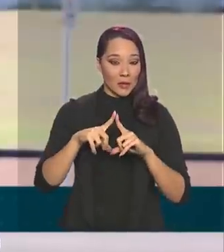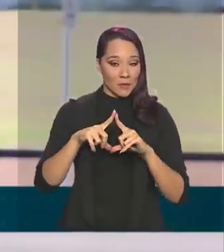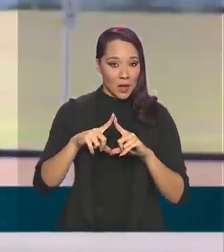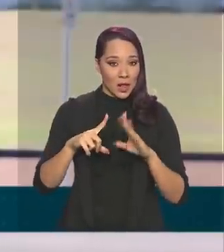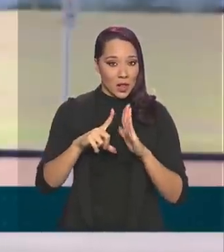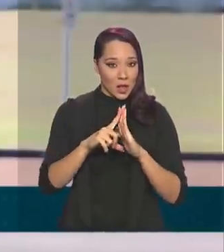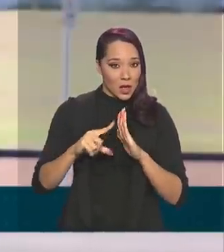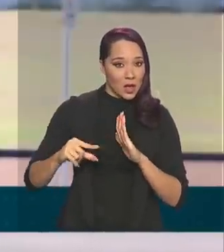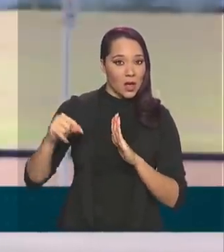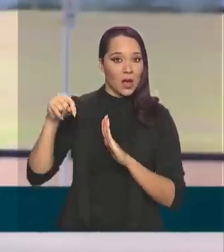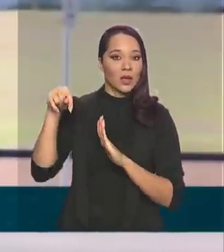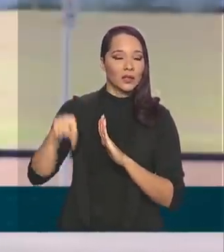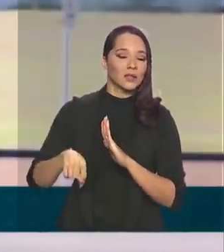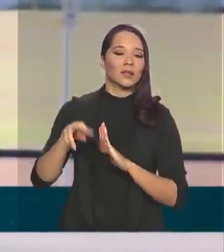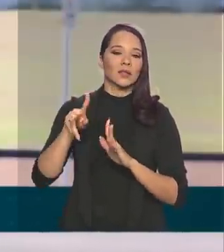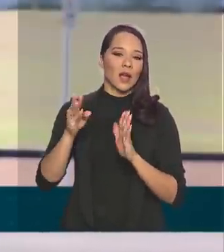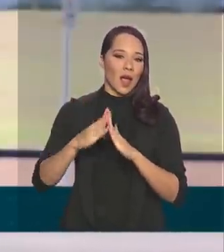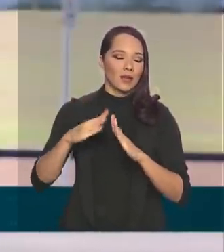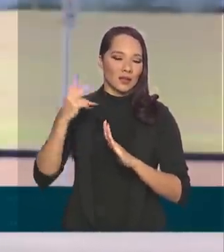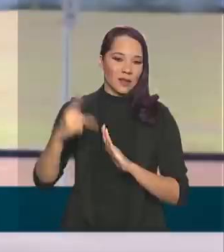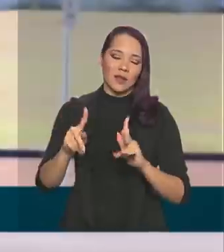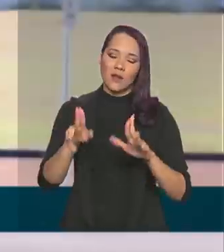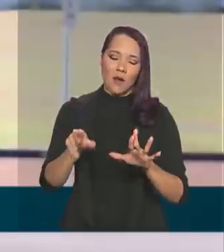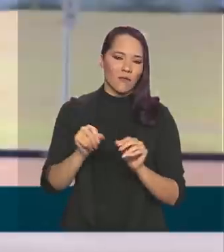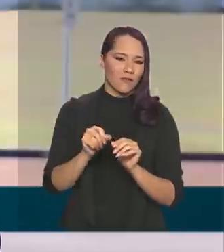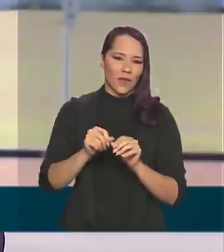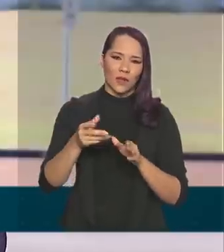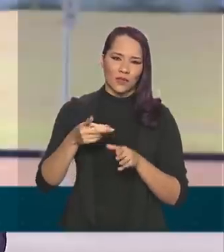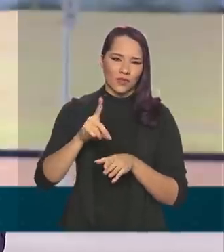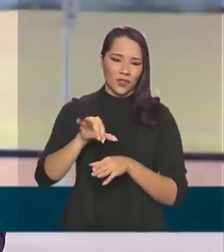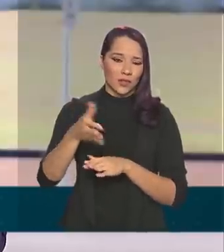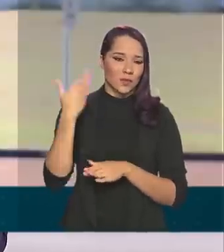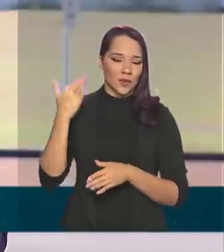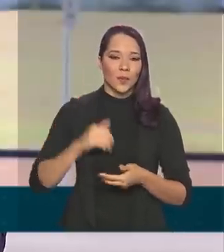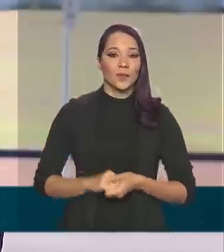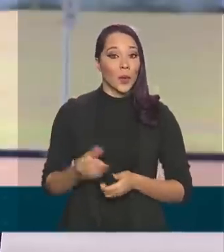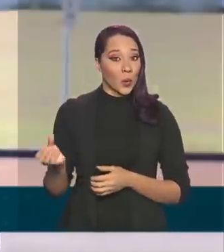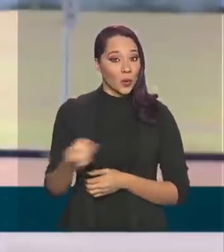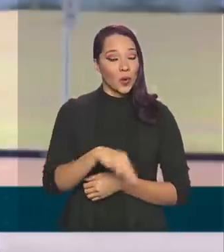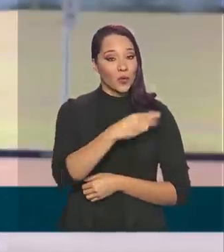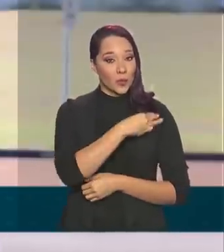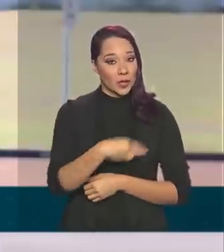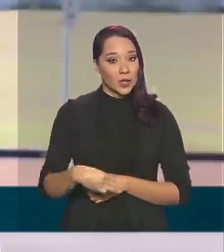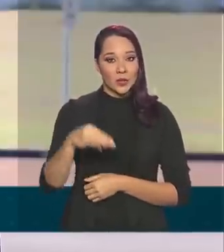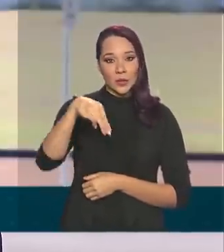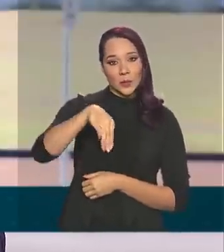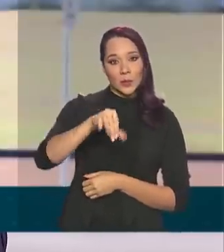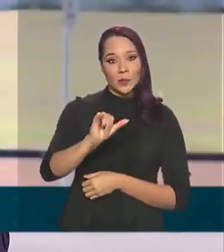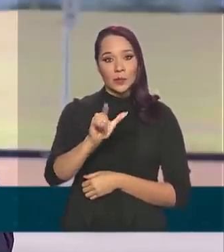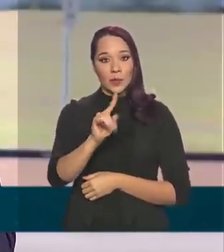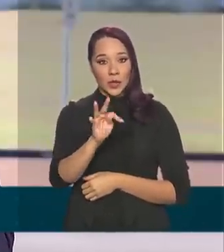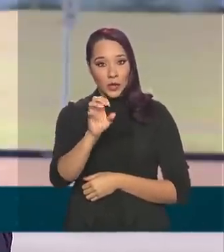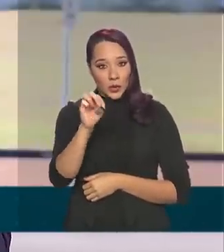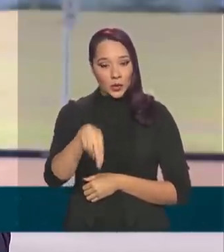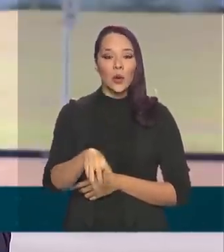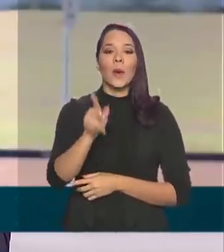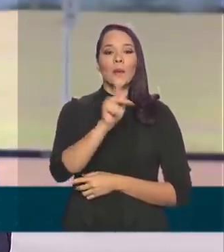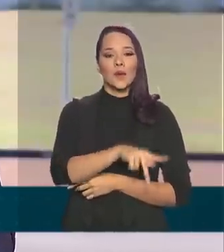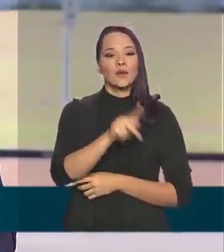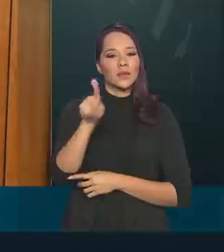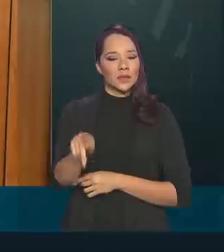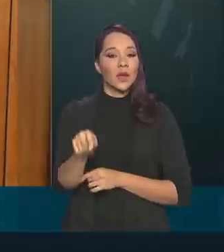Alvorada, como tem feito nos últimos dias. O novo ministro, que é o Milton Ribeiro, professor, ele